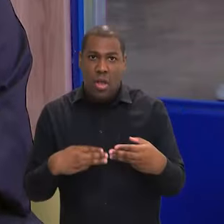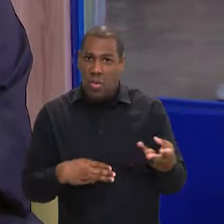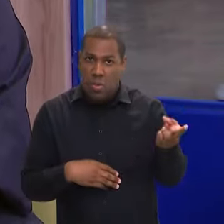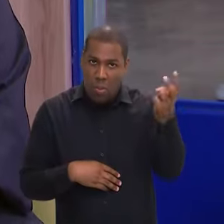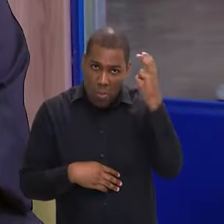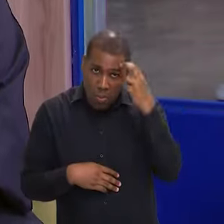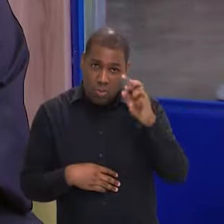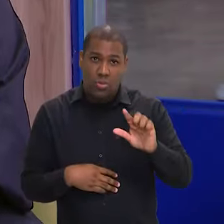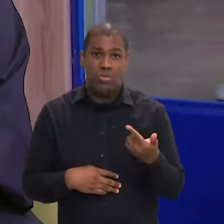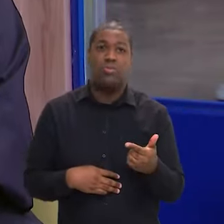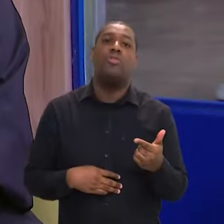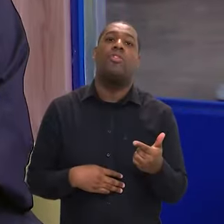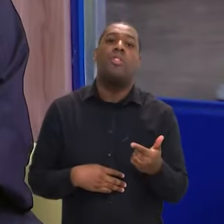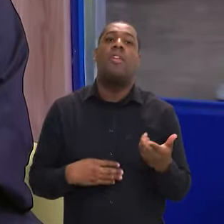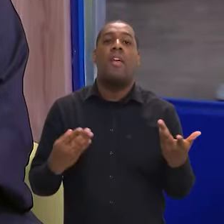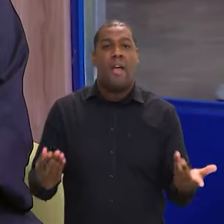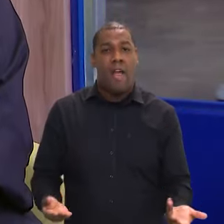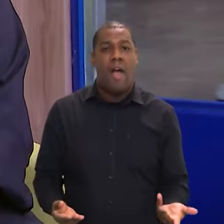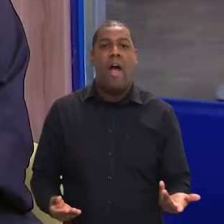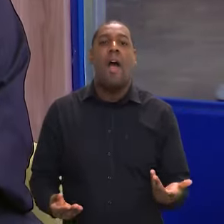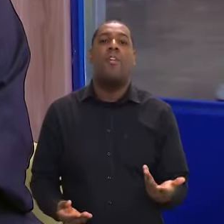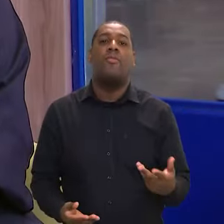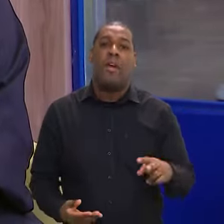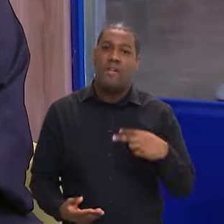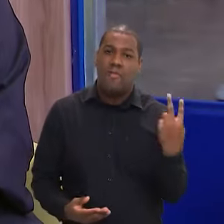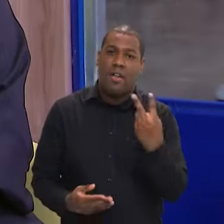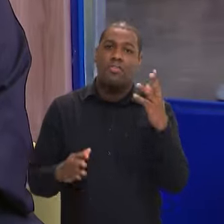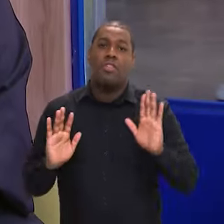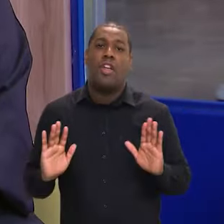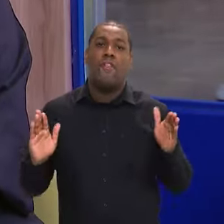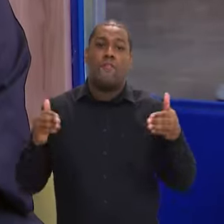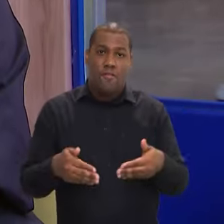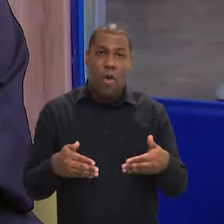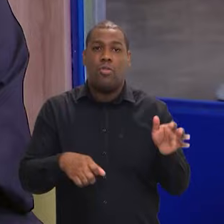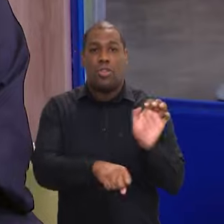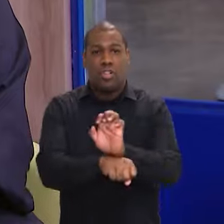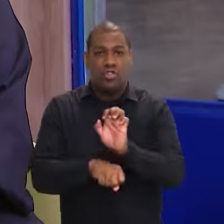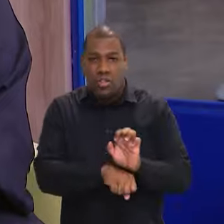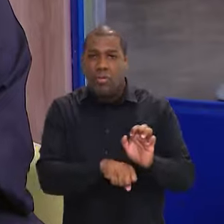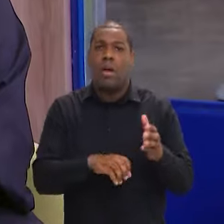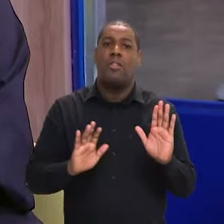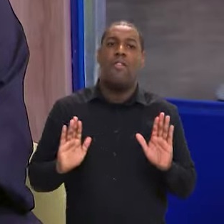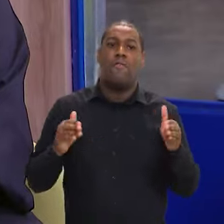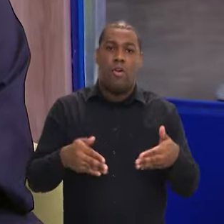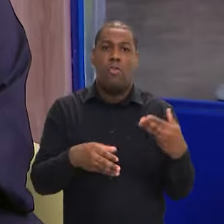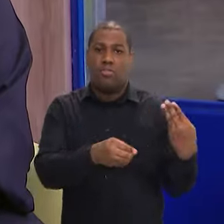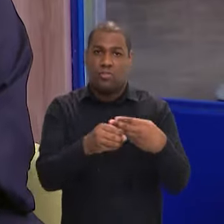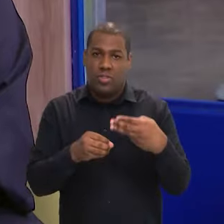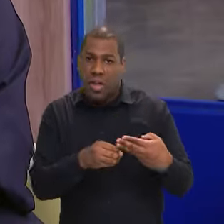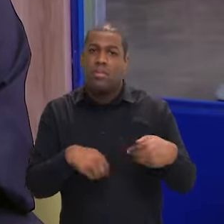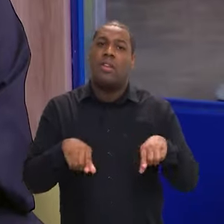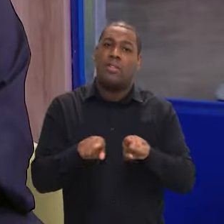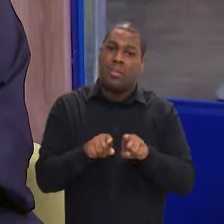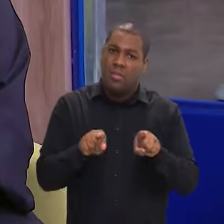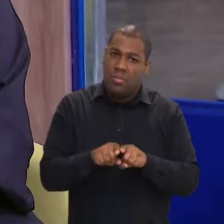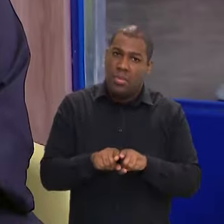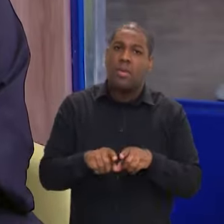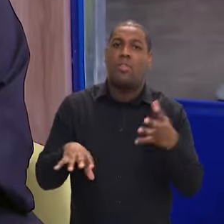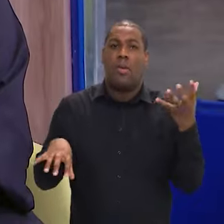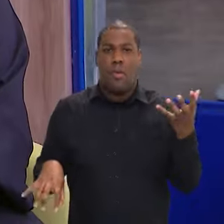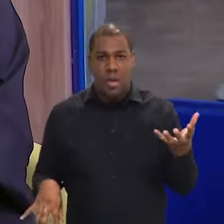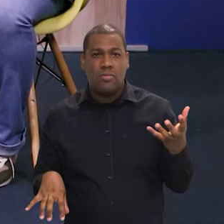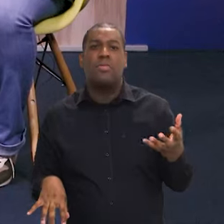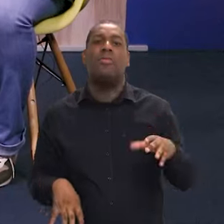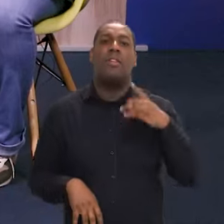um reconhecimento aos fóruns dos secretários estaduais, municipais e também ao nosso Congresso